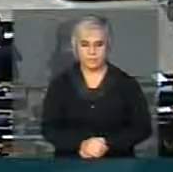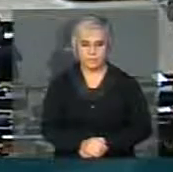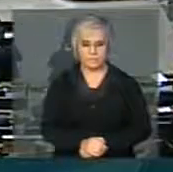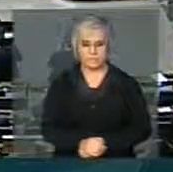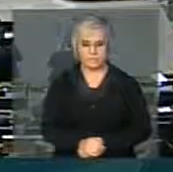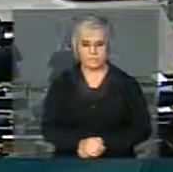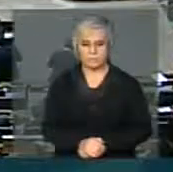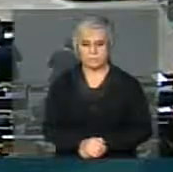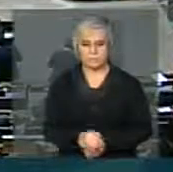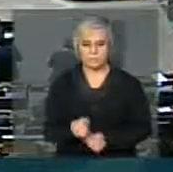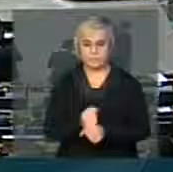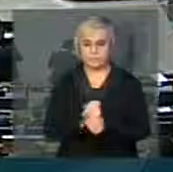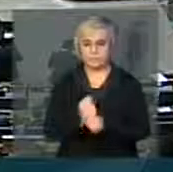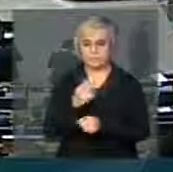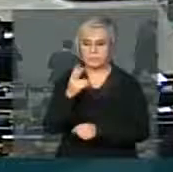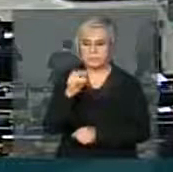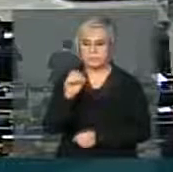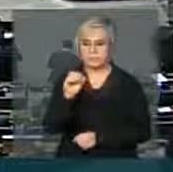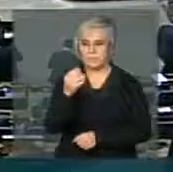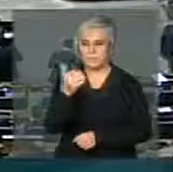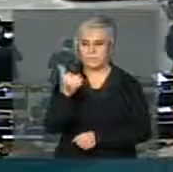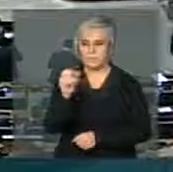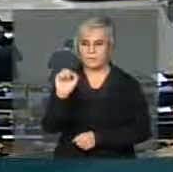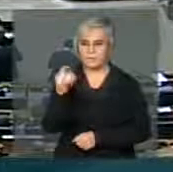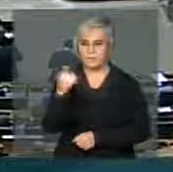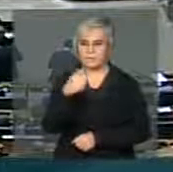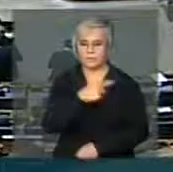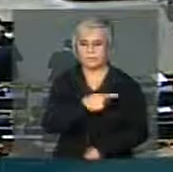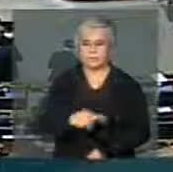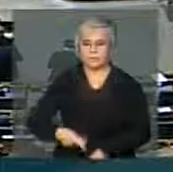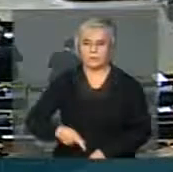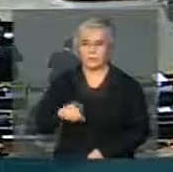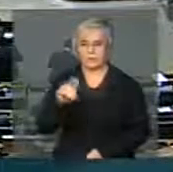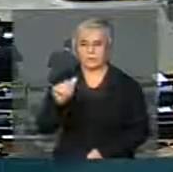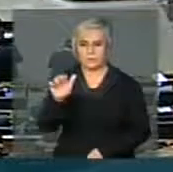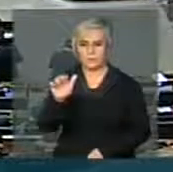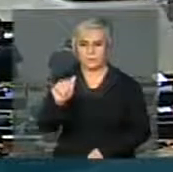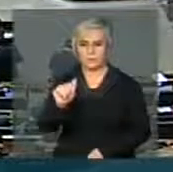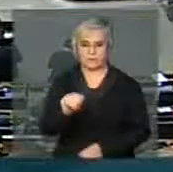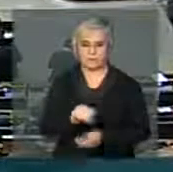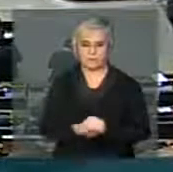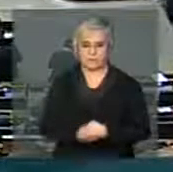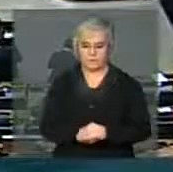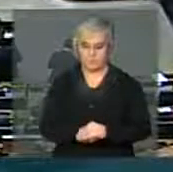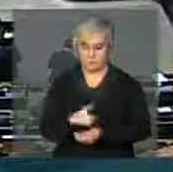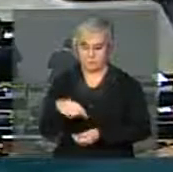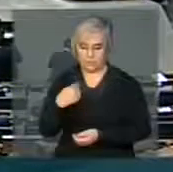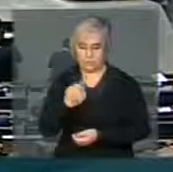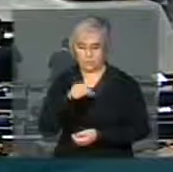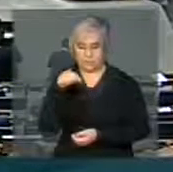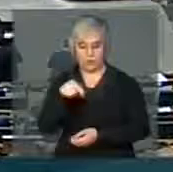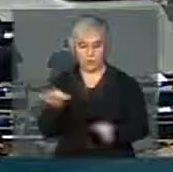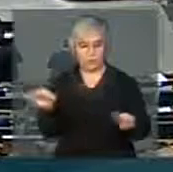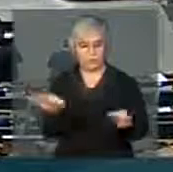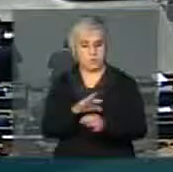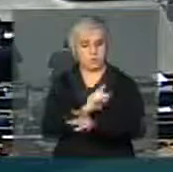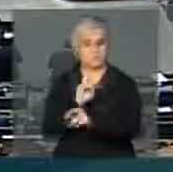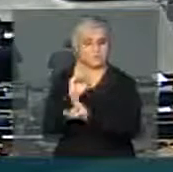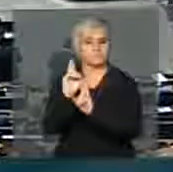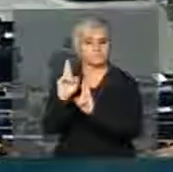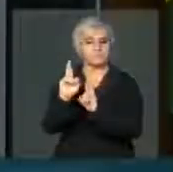2006 é do ex-presidente Lula, né, Pedro? Primeiro dizer que a gente está aqui pronto, preparado e na